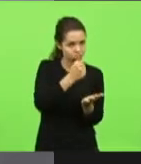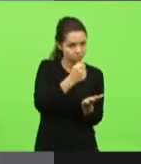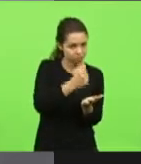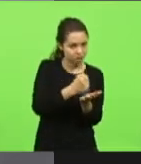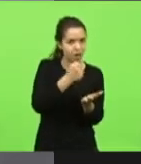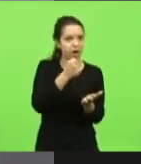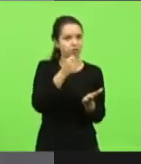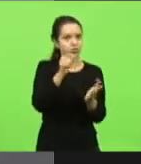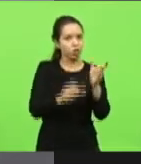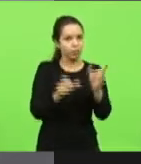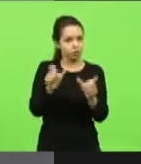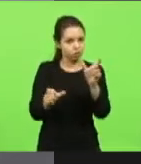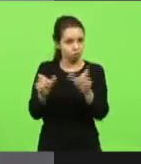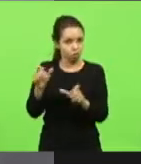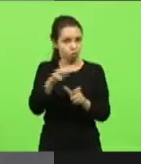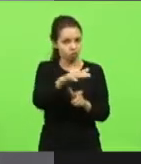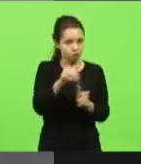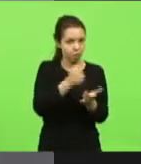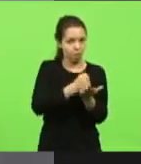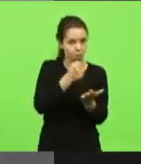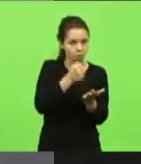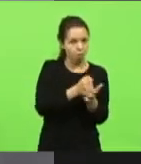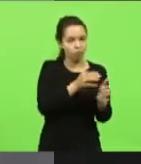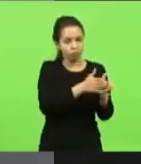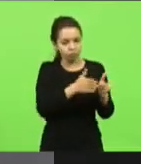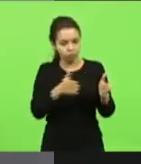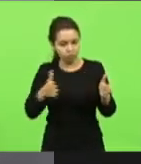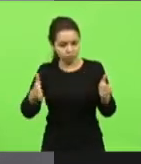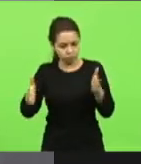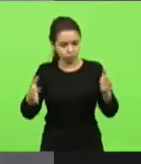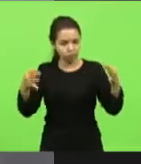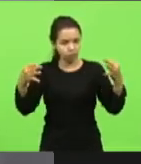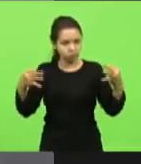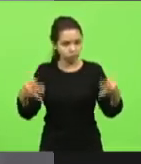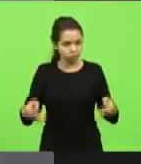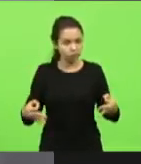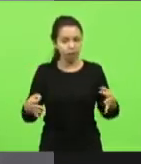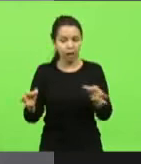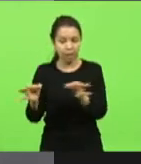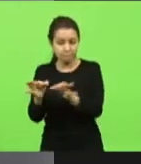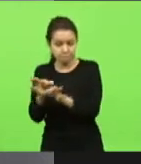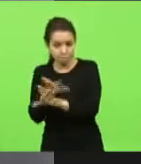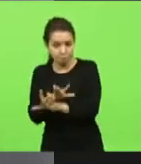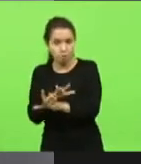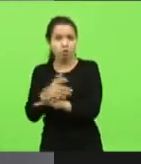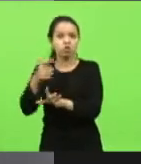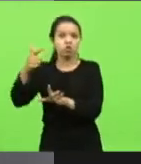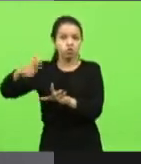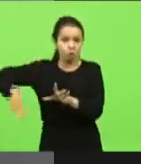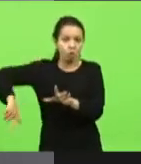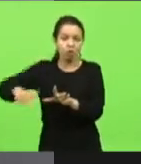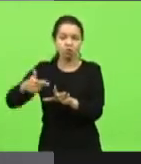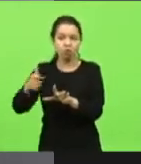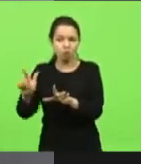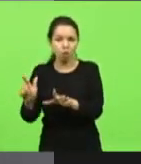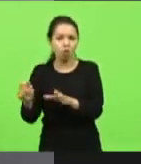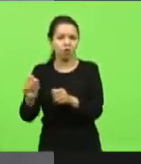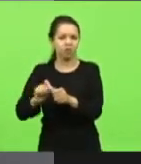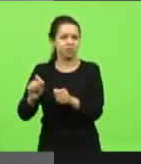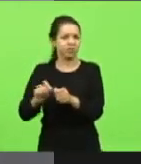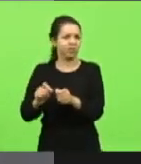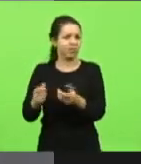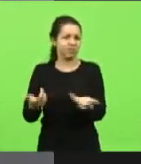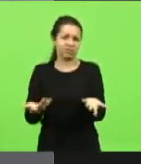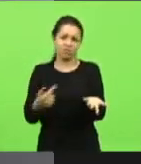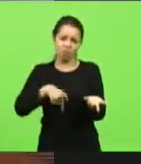contratadas por tempo determinado primeiro vença para depois você fazer outro não dá realmente para a gente